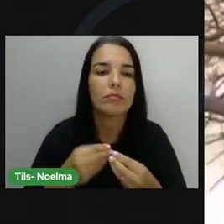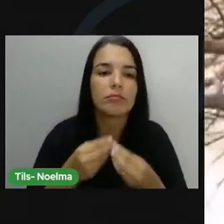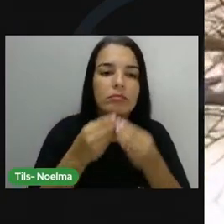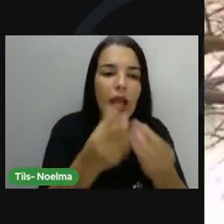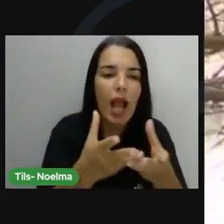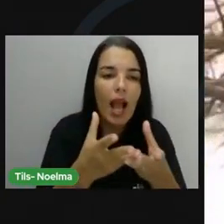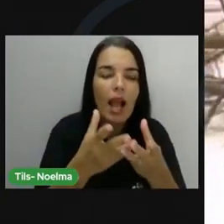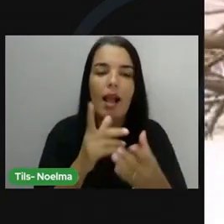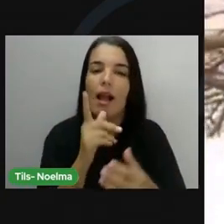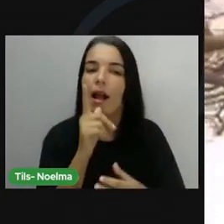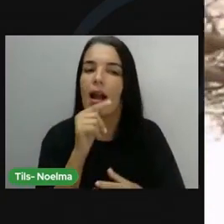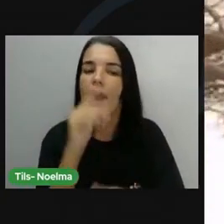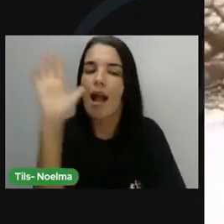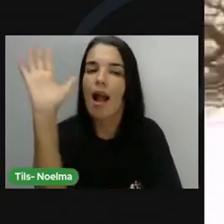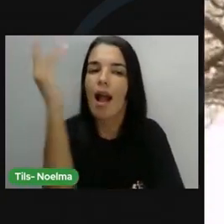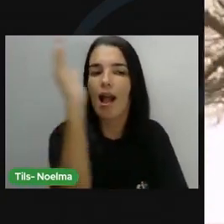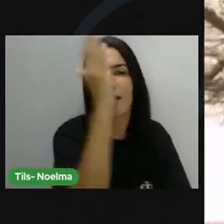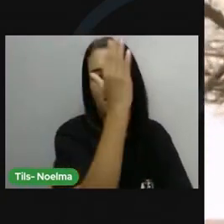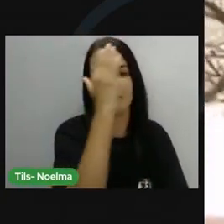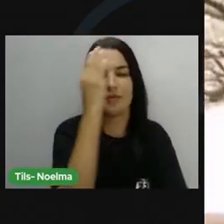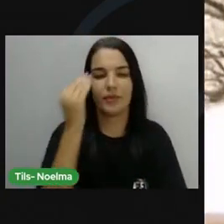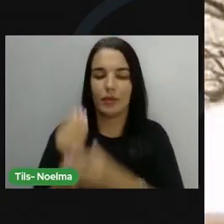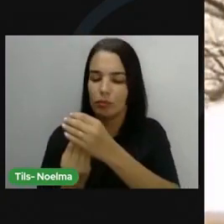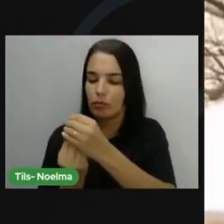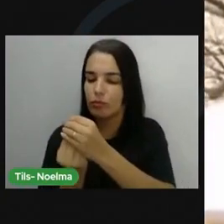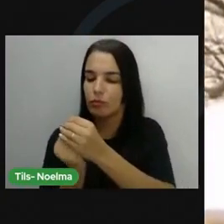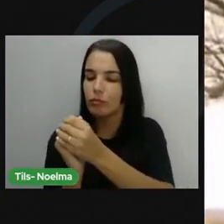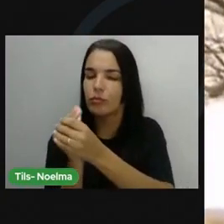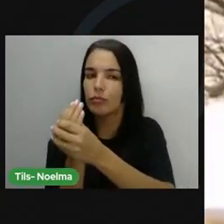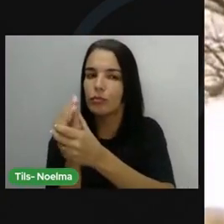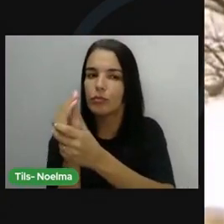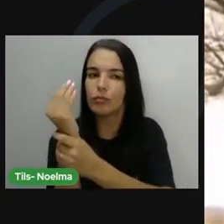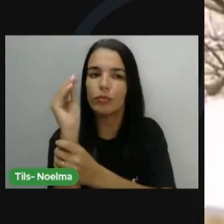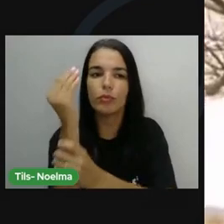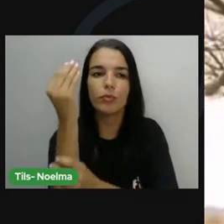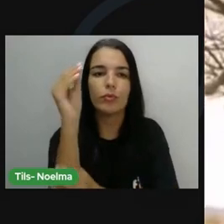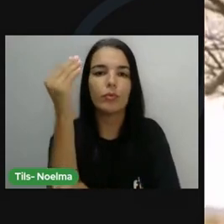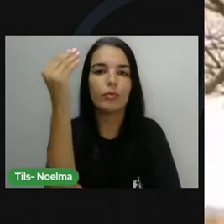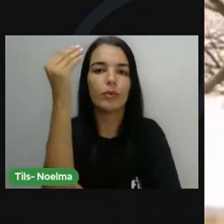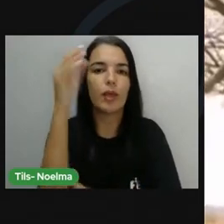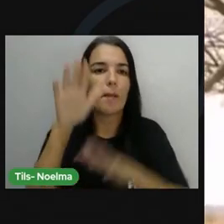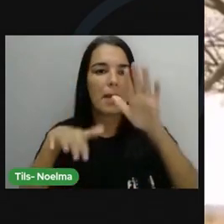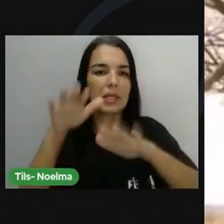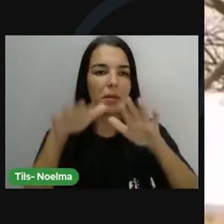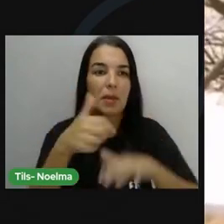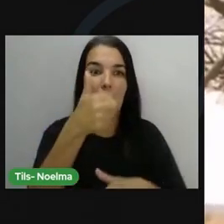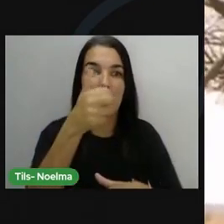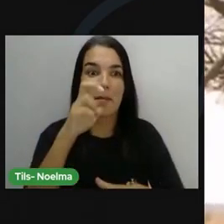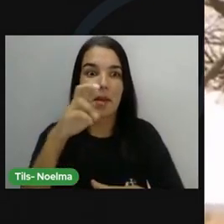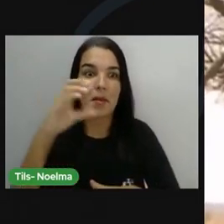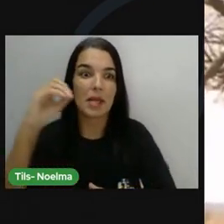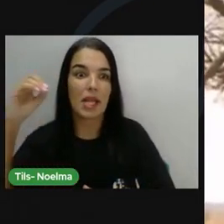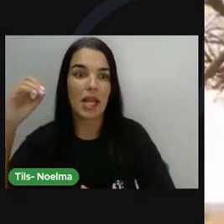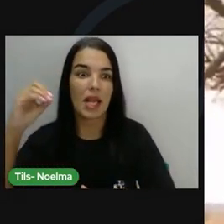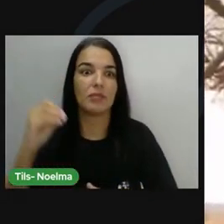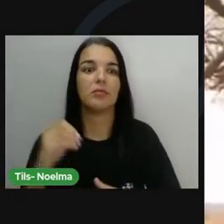As pesquisas calculam que um umbuzeiro grande como este chega a acumular até 1.500 litros de água. É por isso